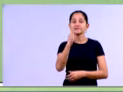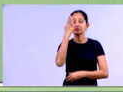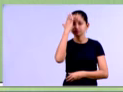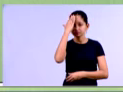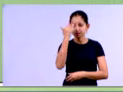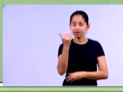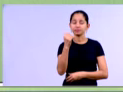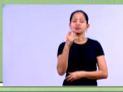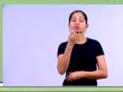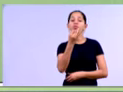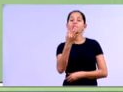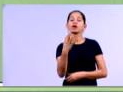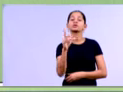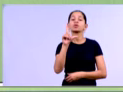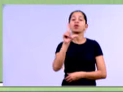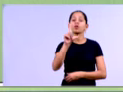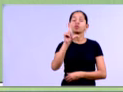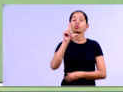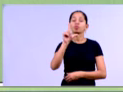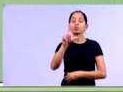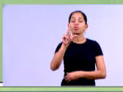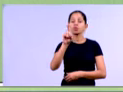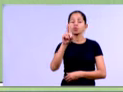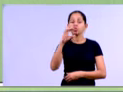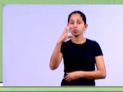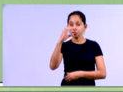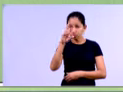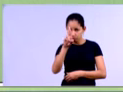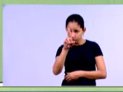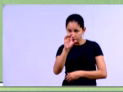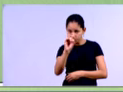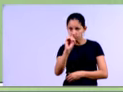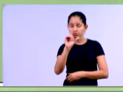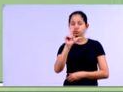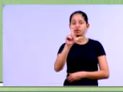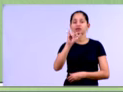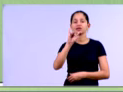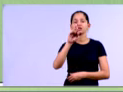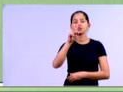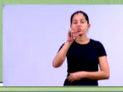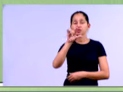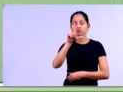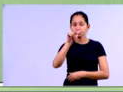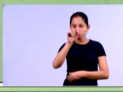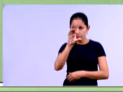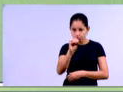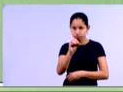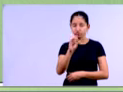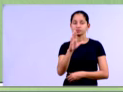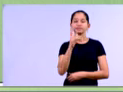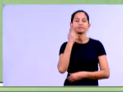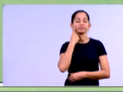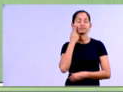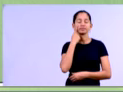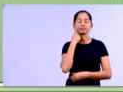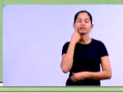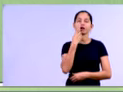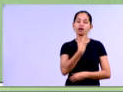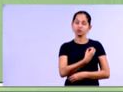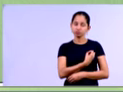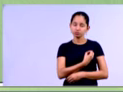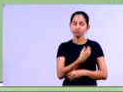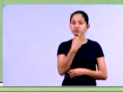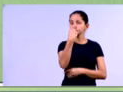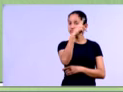participação do lucro líquido, né, análise vertical do lucro líquido, eu vou dividir o total do lucro líquido pela